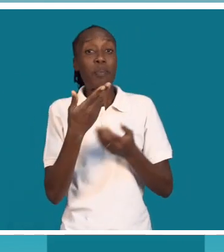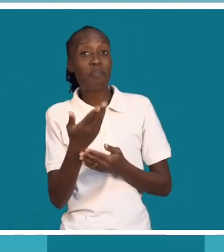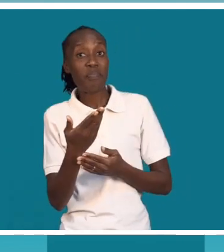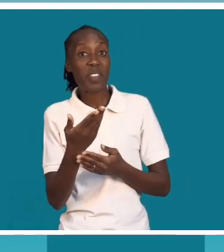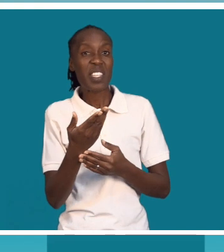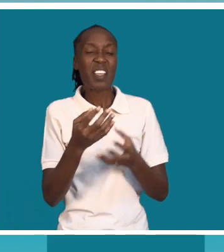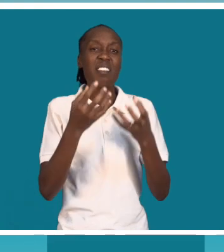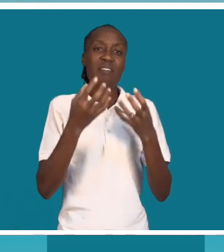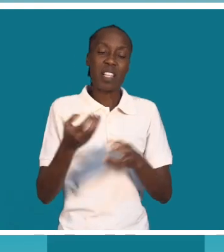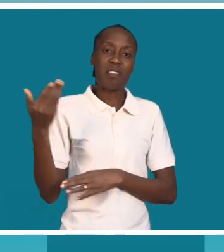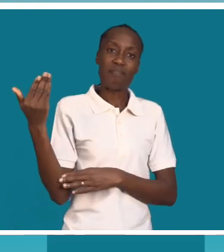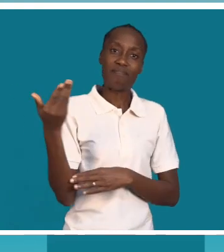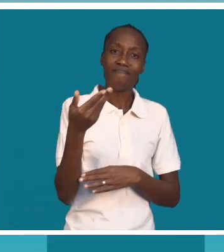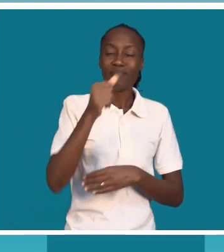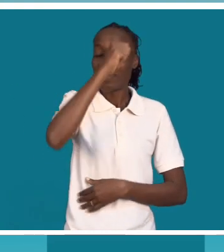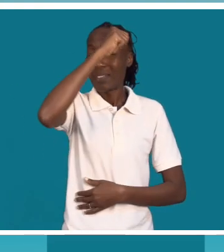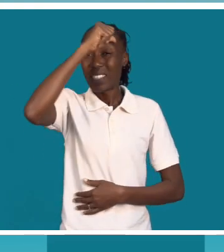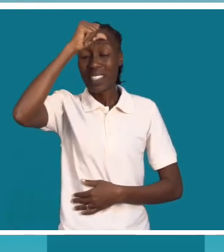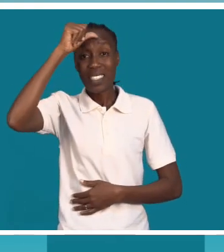embajada, porque está muito longe, verdade.